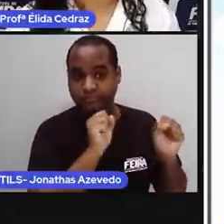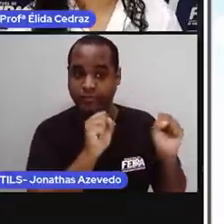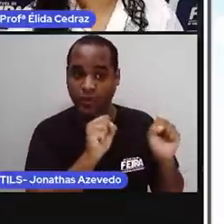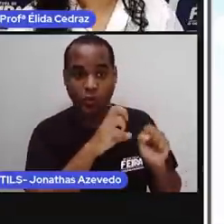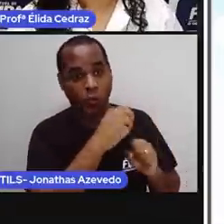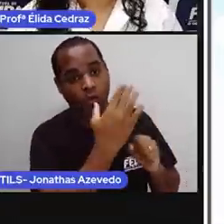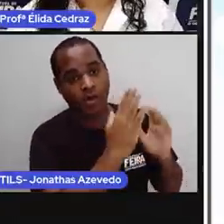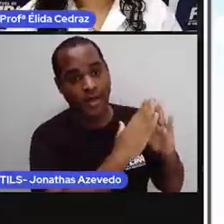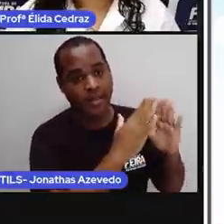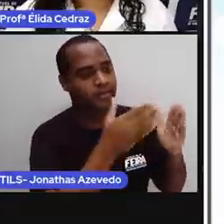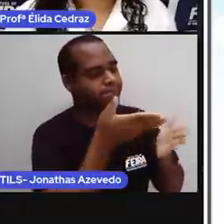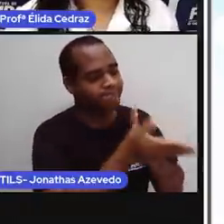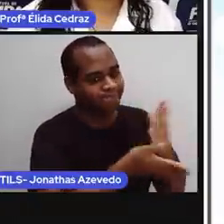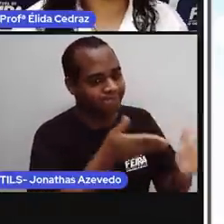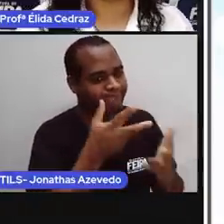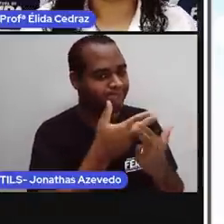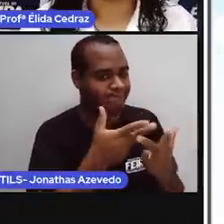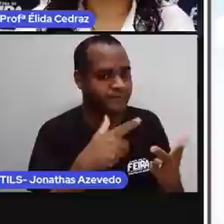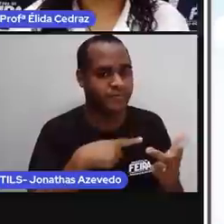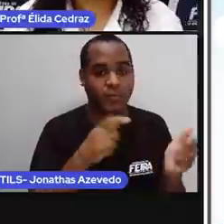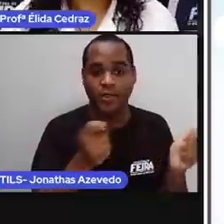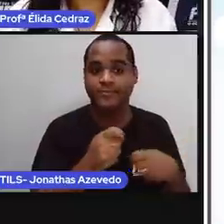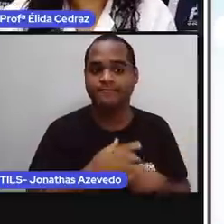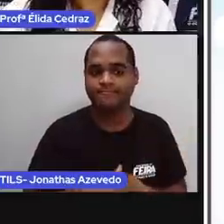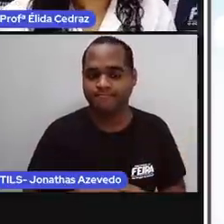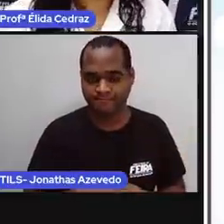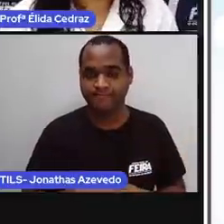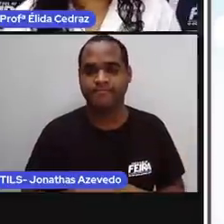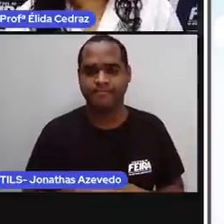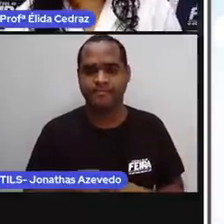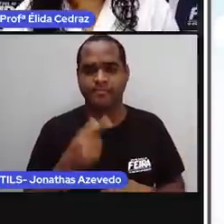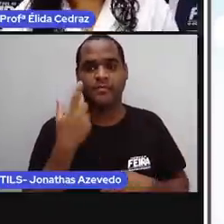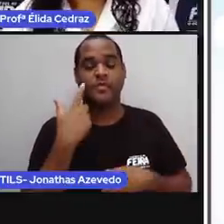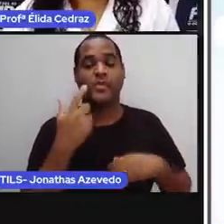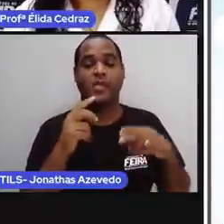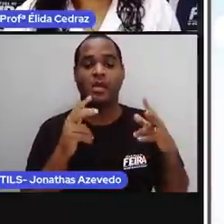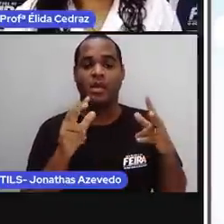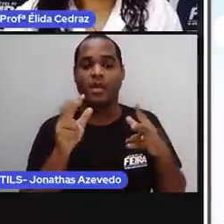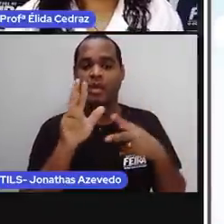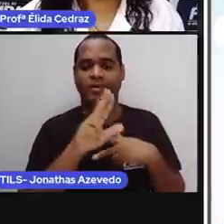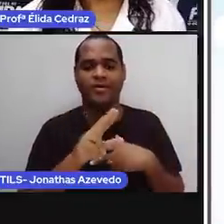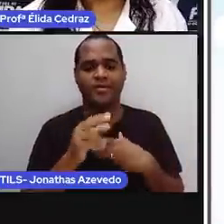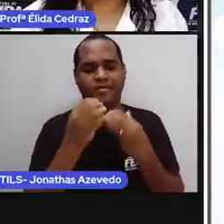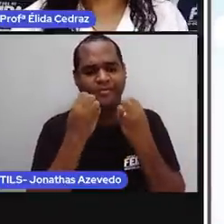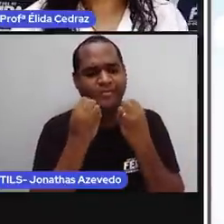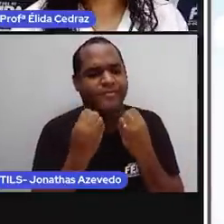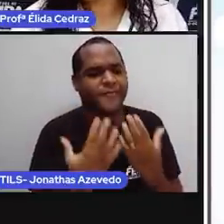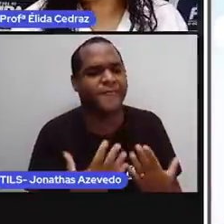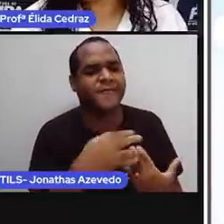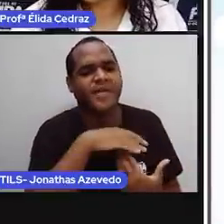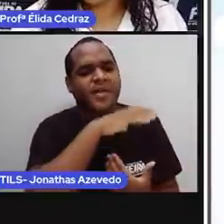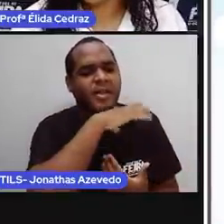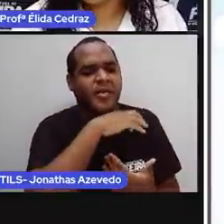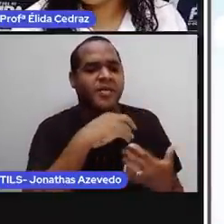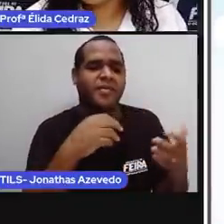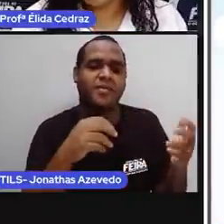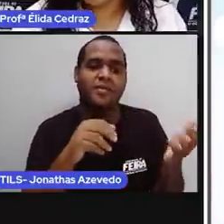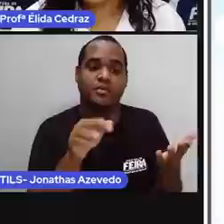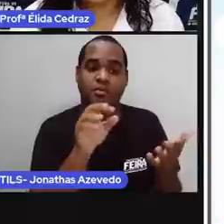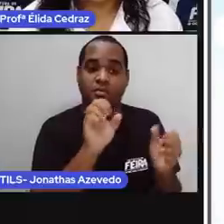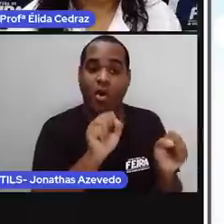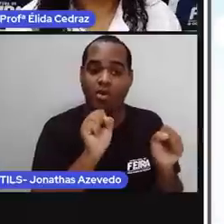Os animais domésticos, eles são úteis para os seres humanos. A gente pode usar como